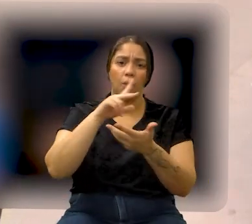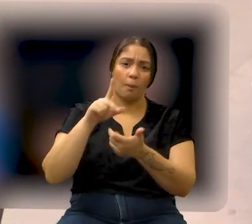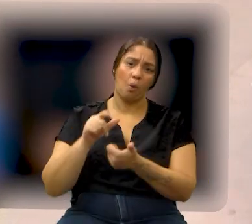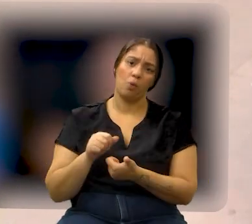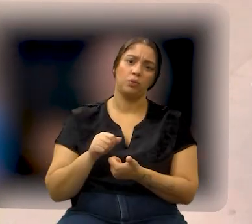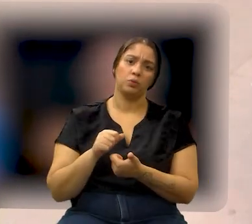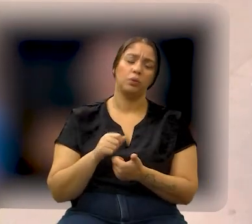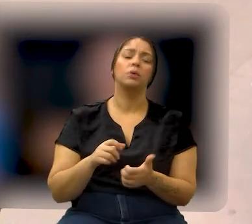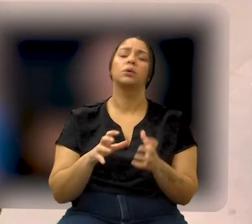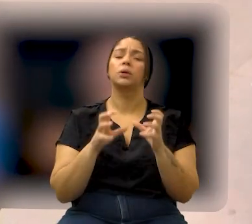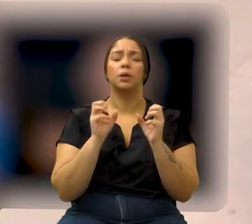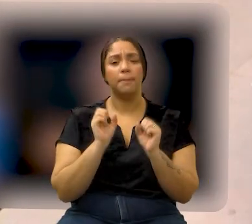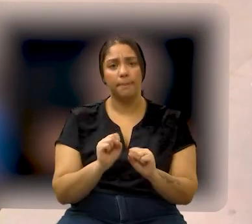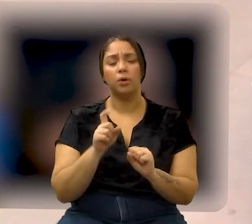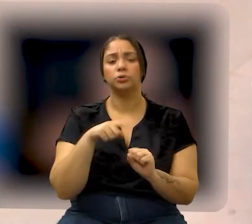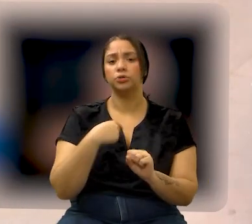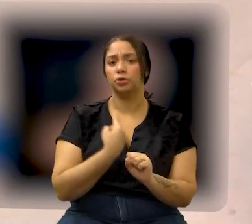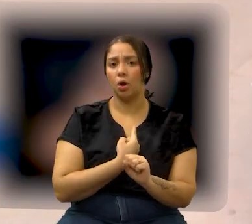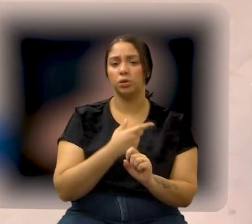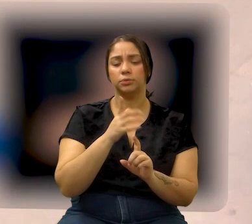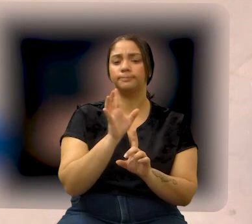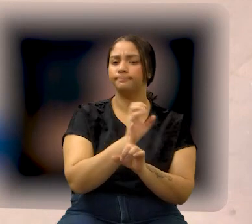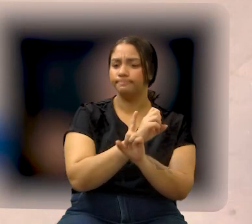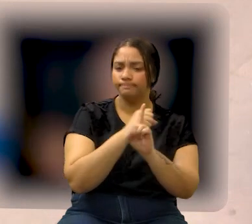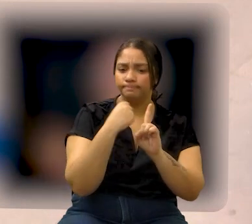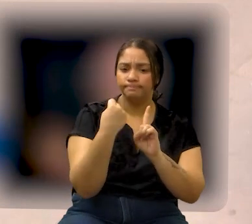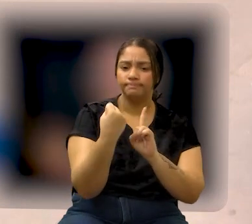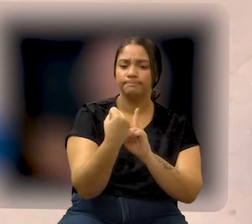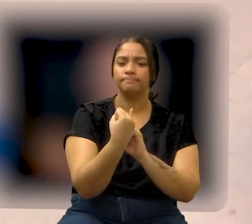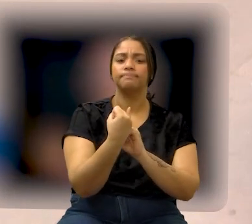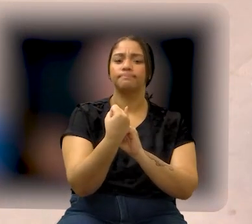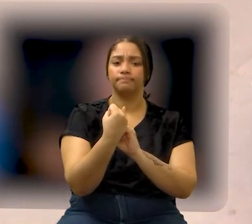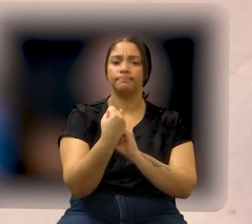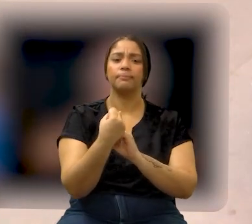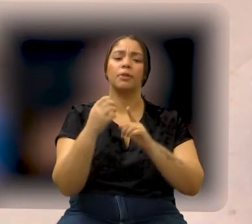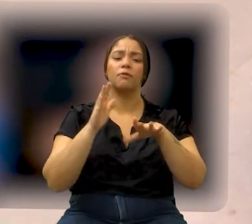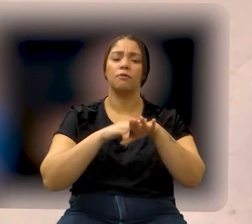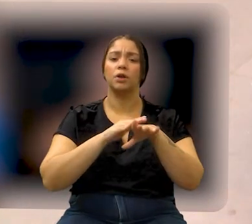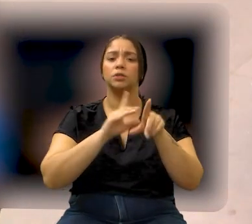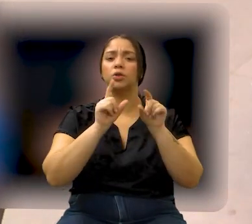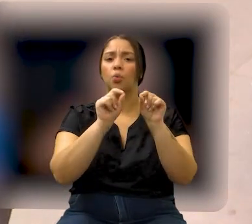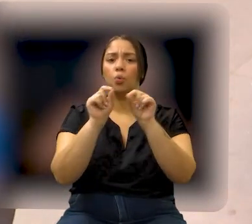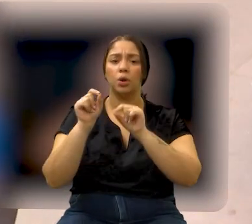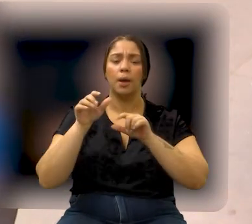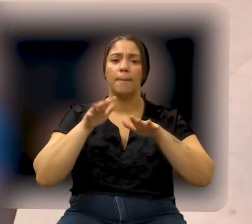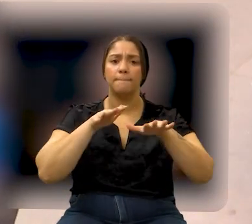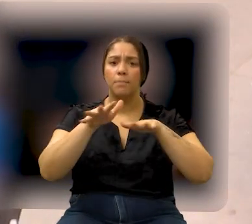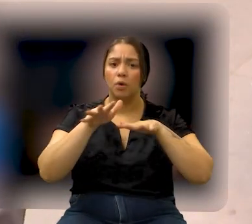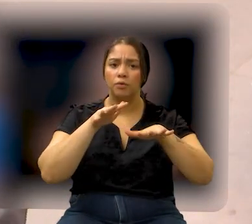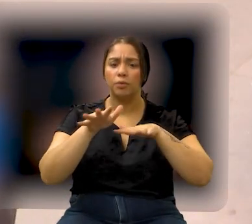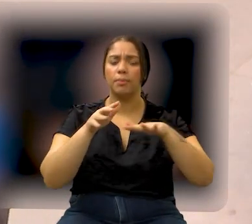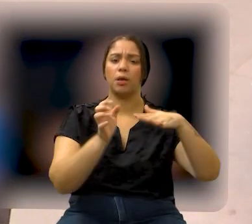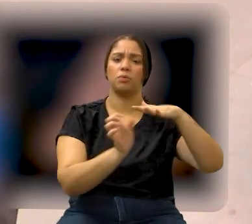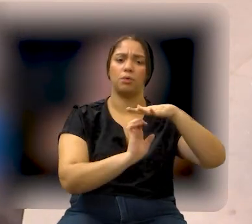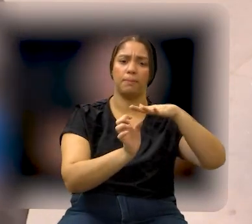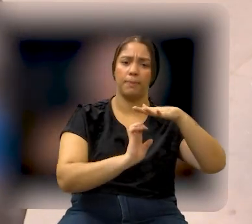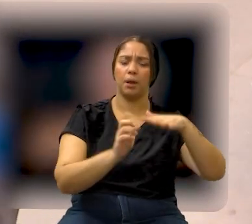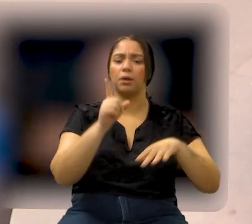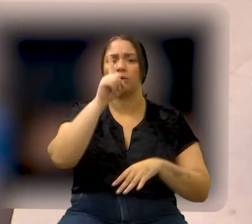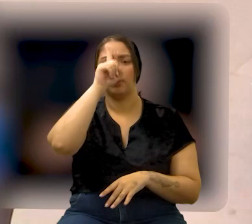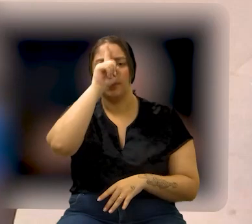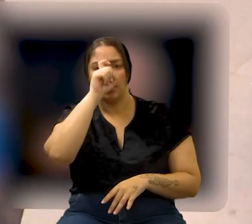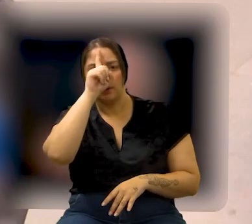mata muito no mundo e que nós possamos, como sociedade e todos juntos, fazer com que haja realmente um movimento